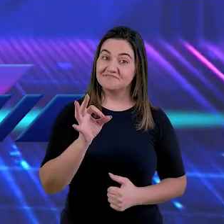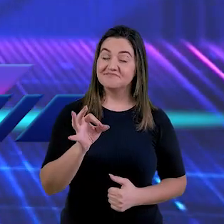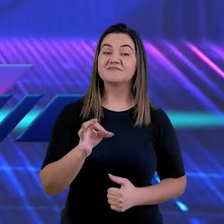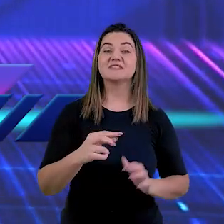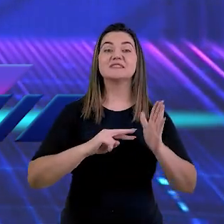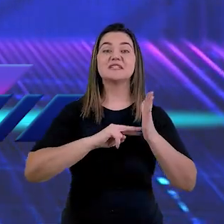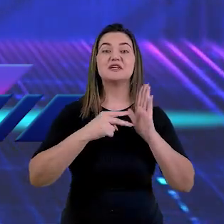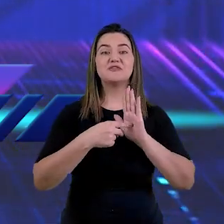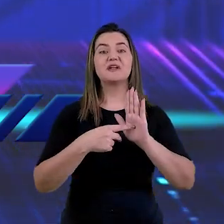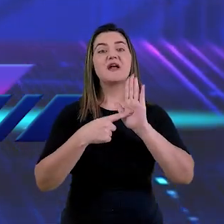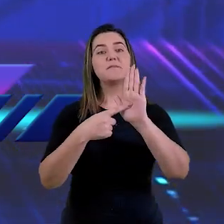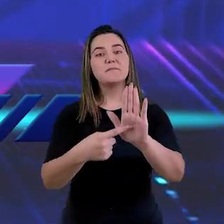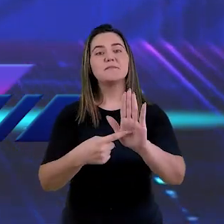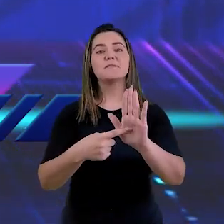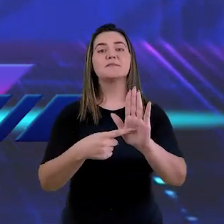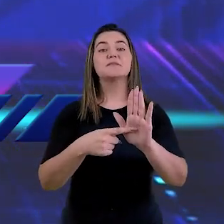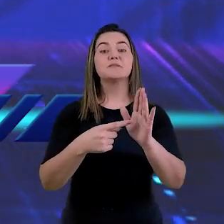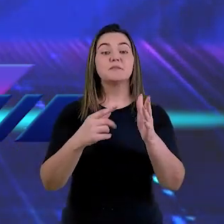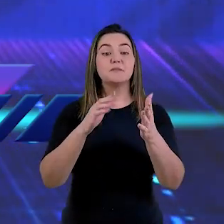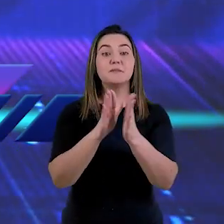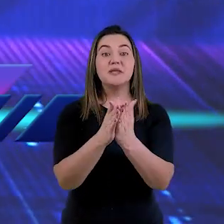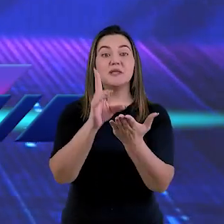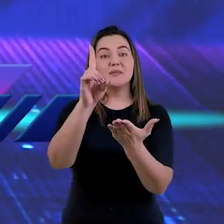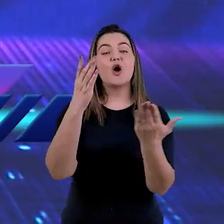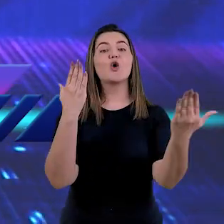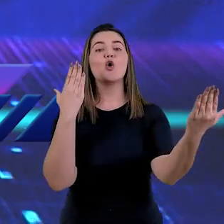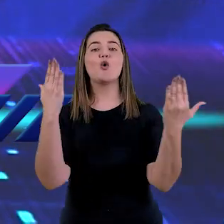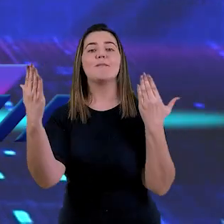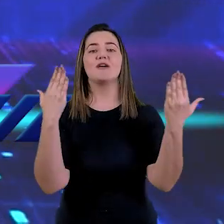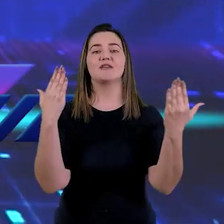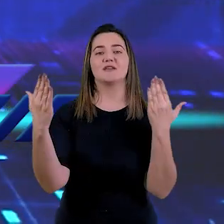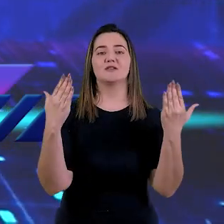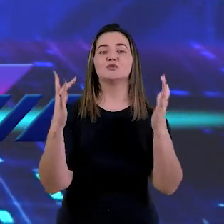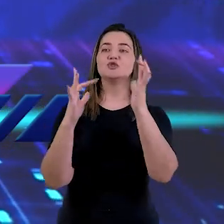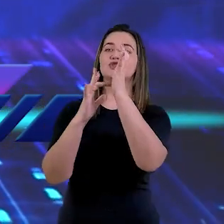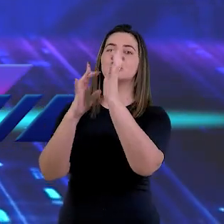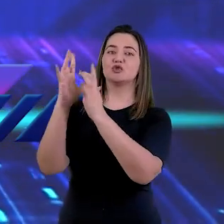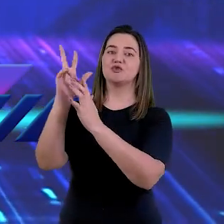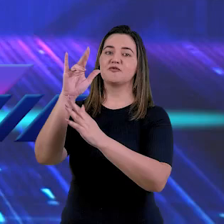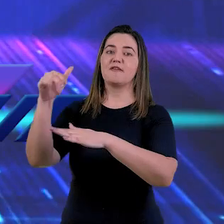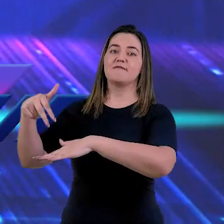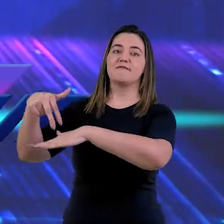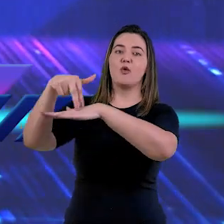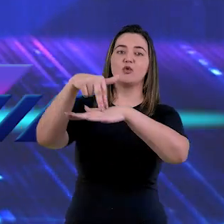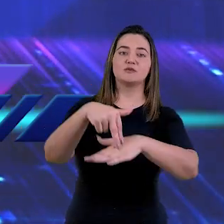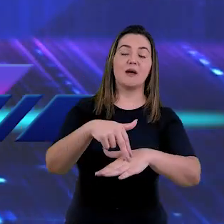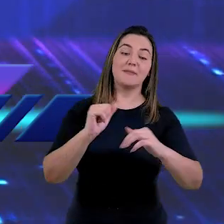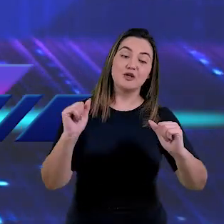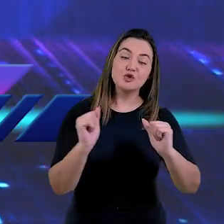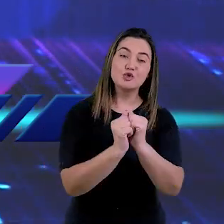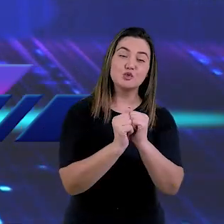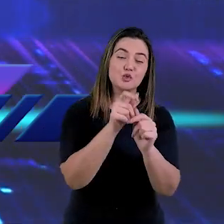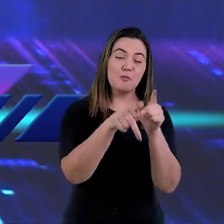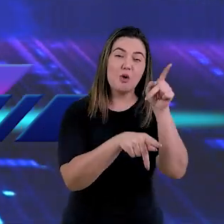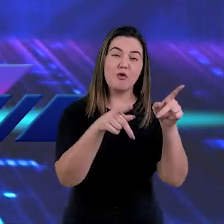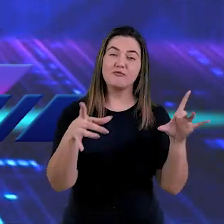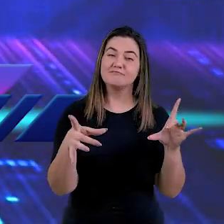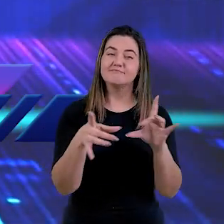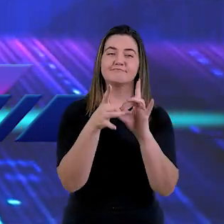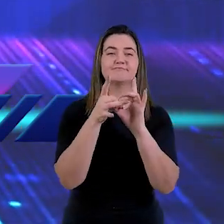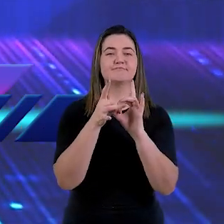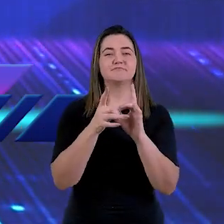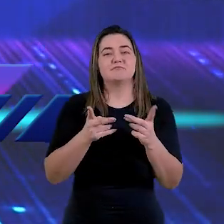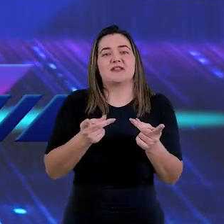É esta a figura, é esta a imagem que a Bíblia está nos dizendo. Jesus vai voltar para estar para sempre